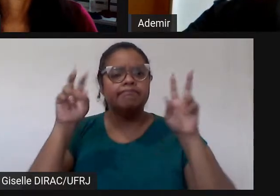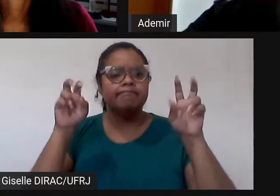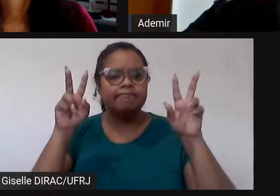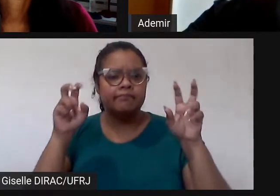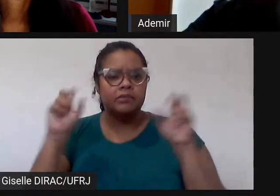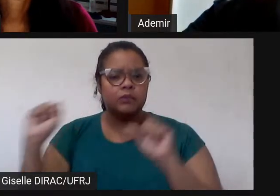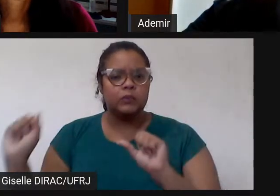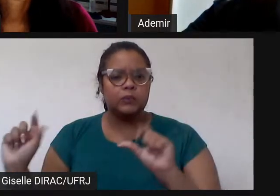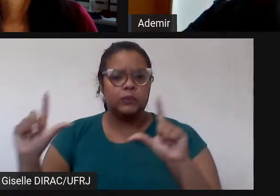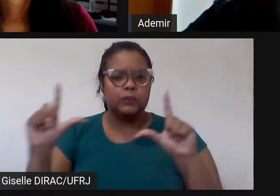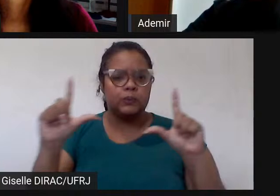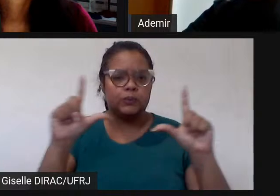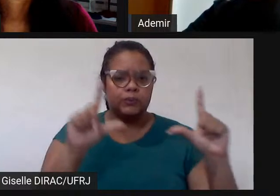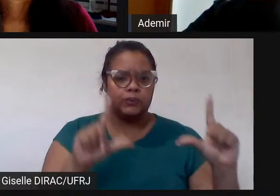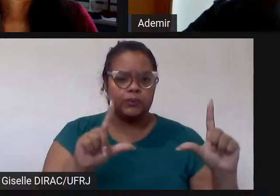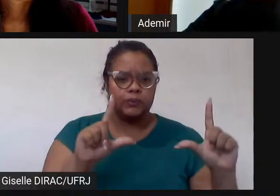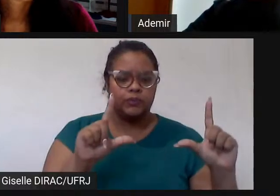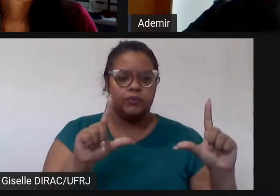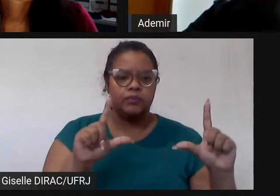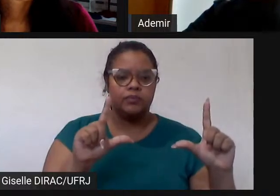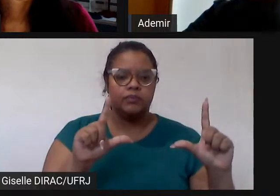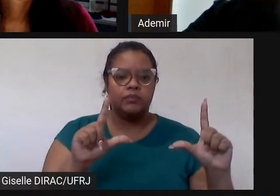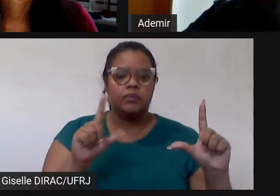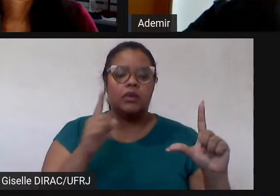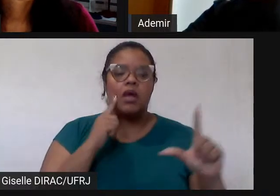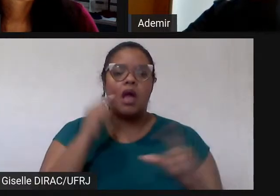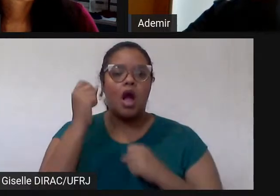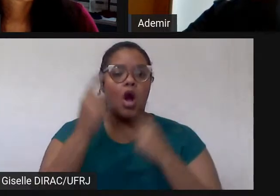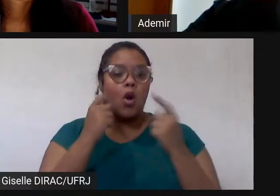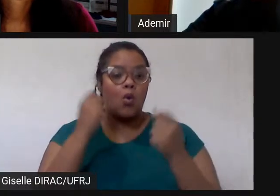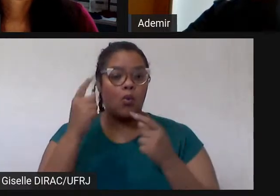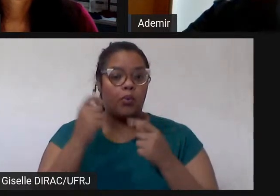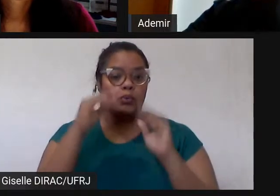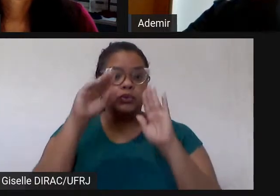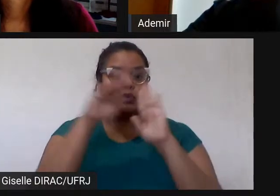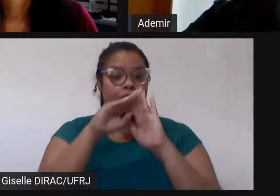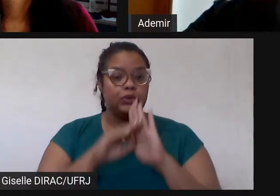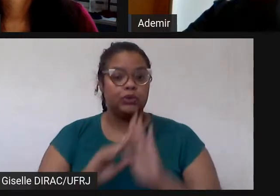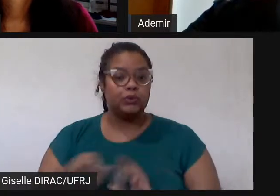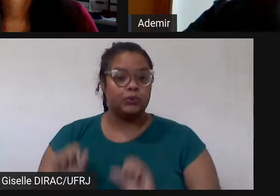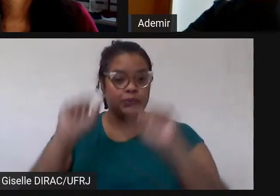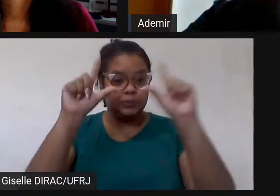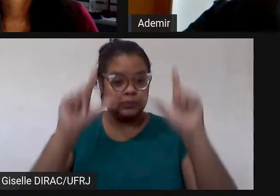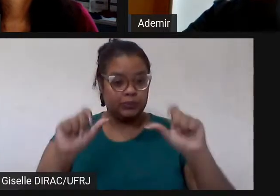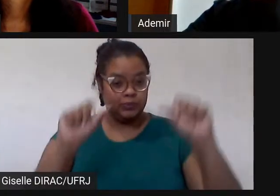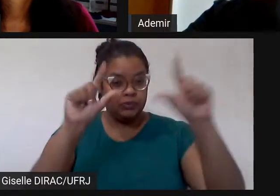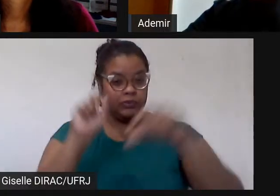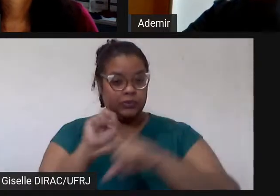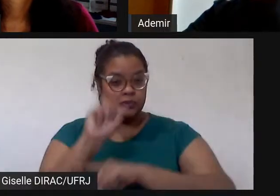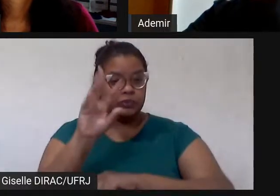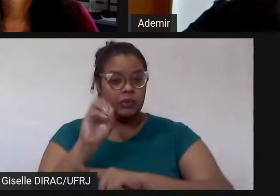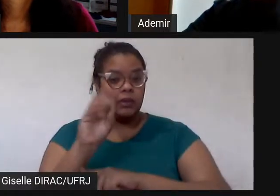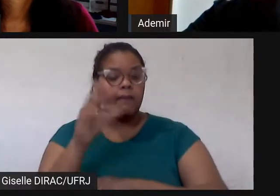compartilhamento de alguns slides para ajudar nessa apresentação.